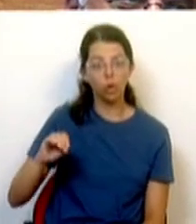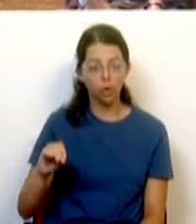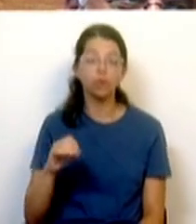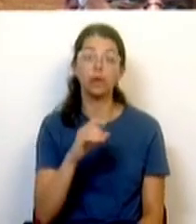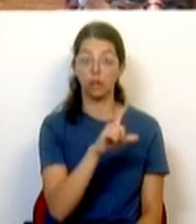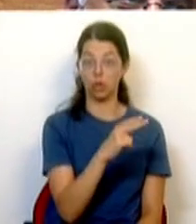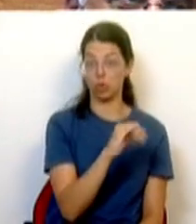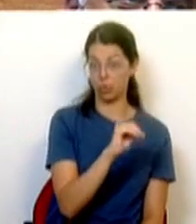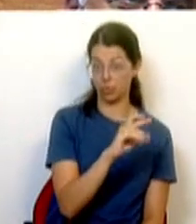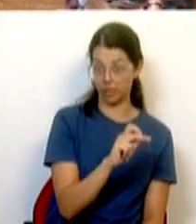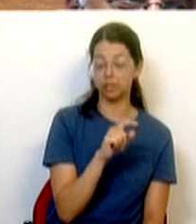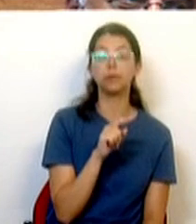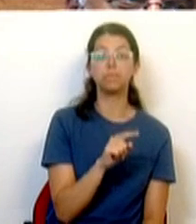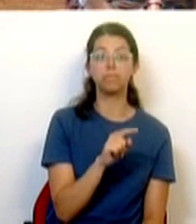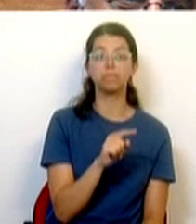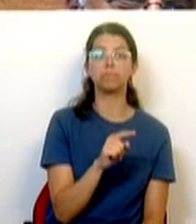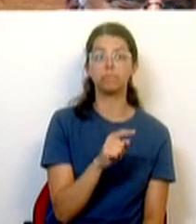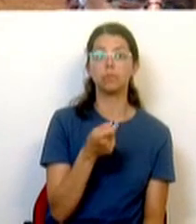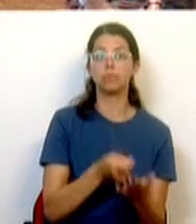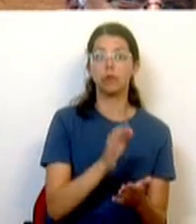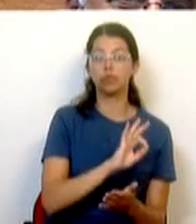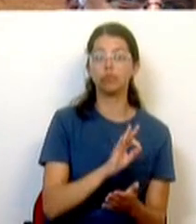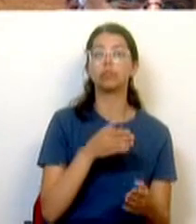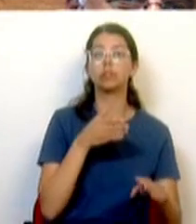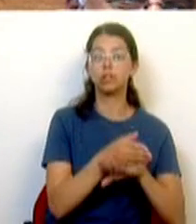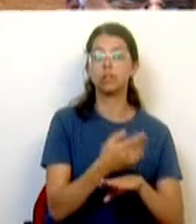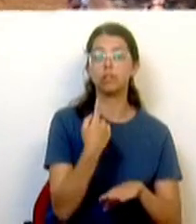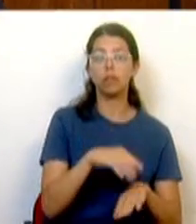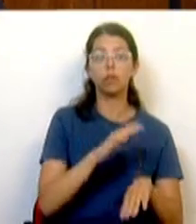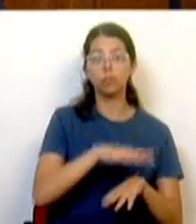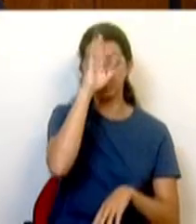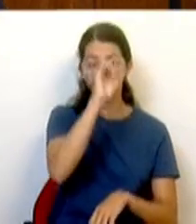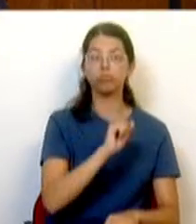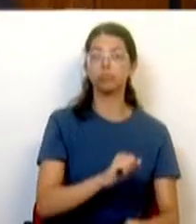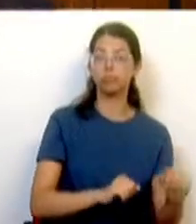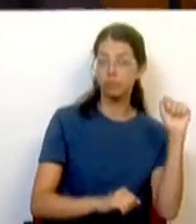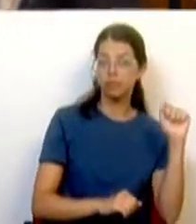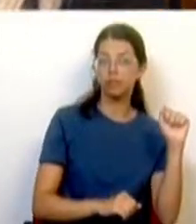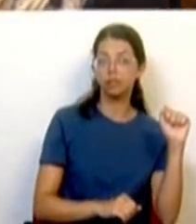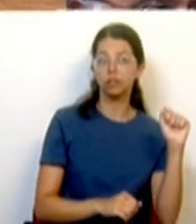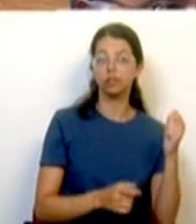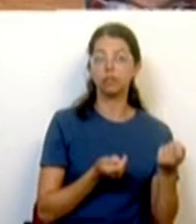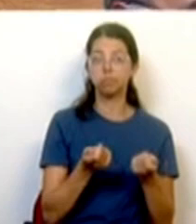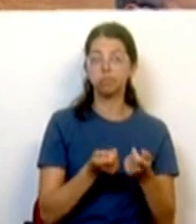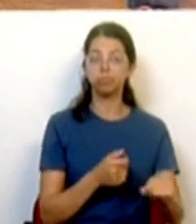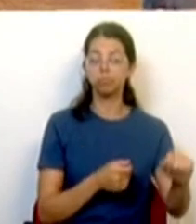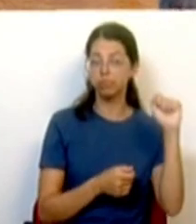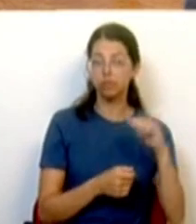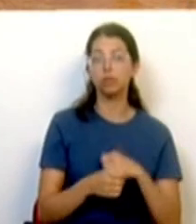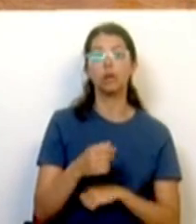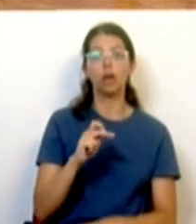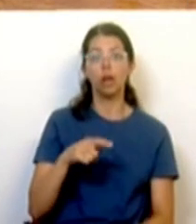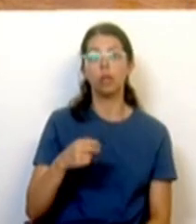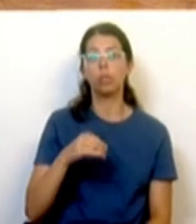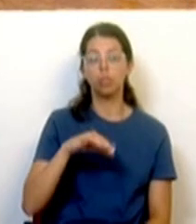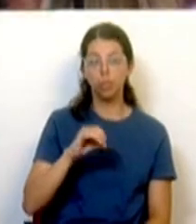intervenção que fez, tem direito à gratuidade graças ao Governo do Partido Socialista e graças ao Partido Socialista. E o António e o Bernardo